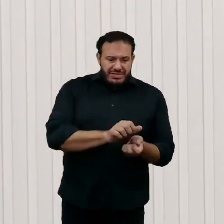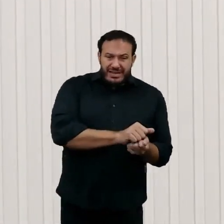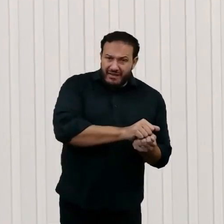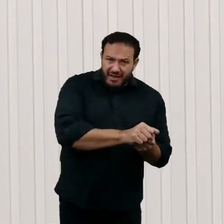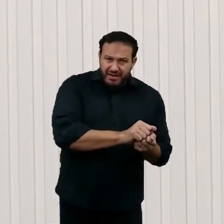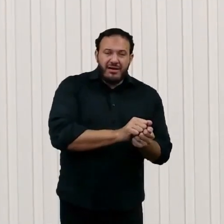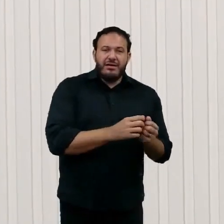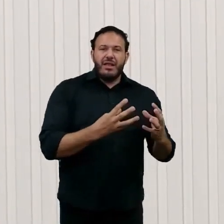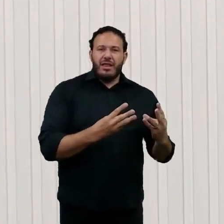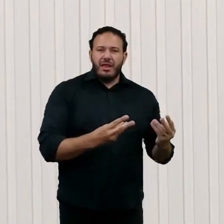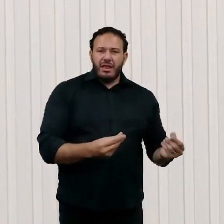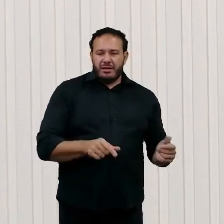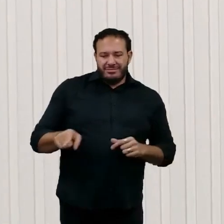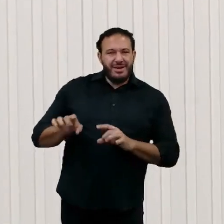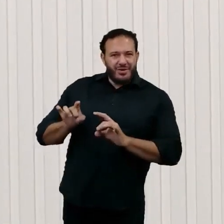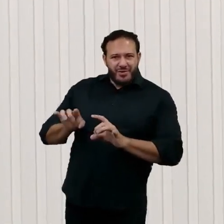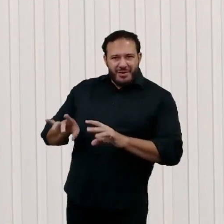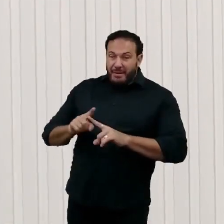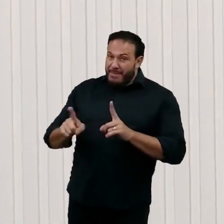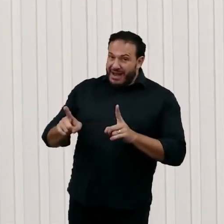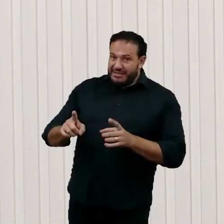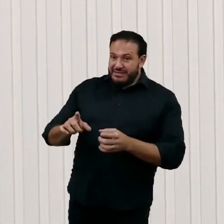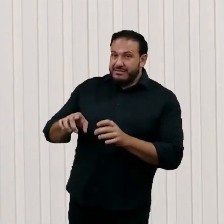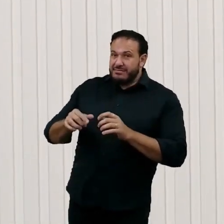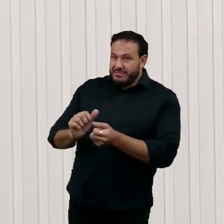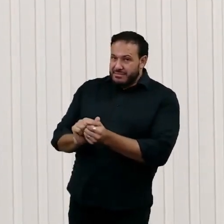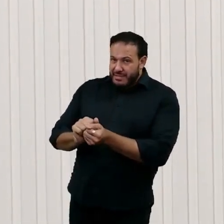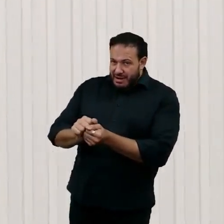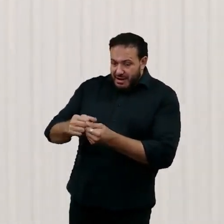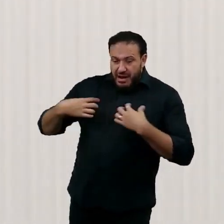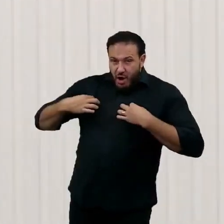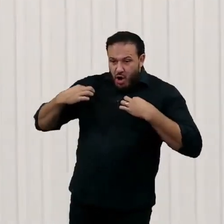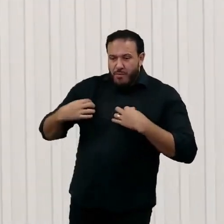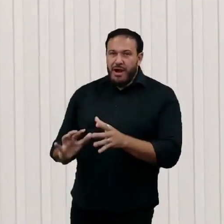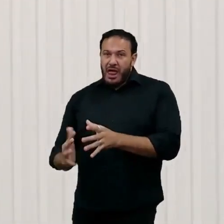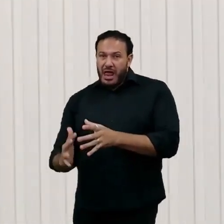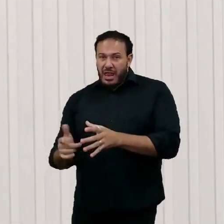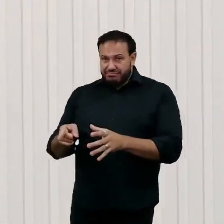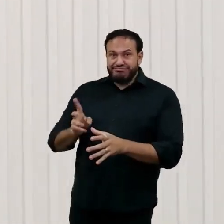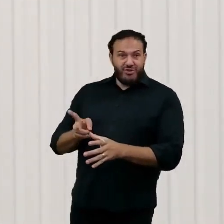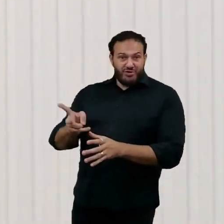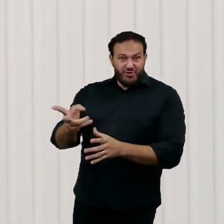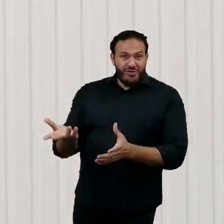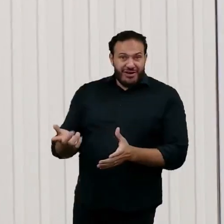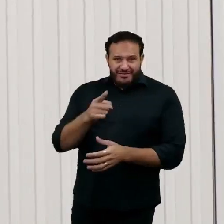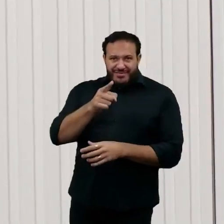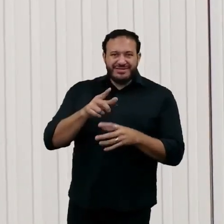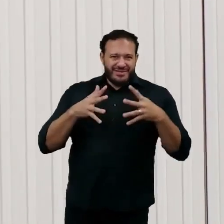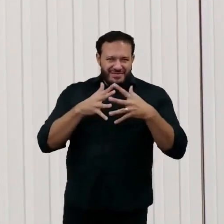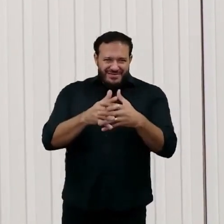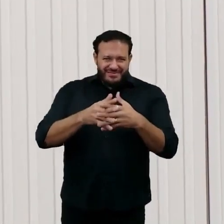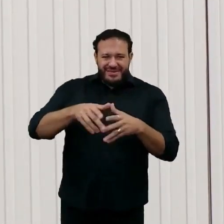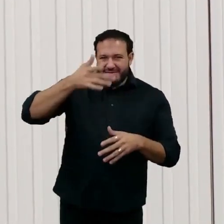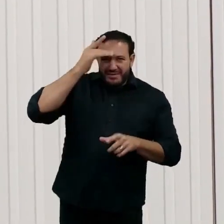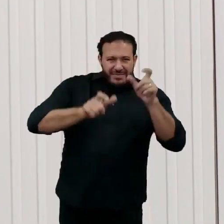automatizado, mas a tarefa de lavar a roupa ainda existe. Então essa é a complexidade para economistas pensarem, e não é